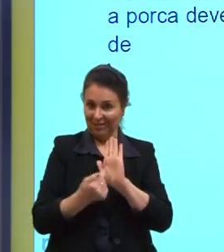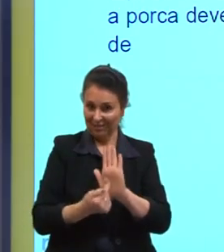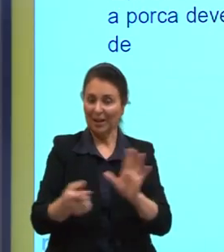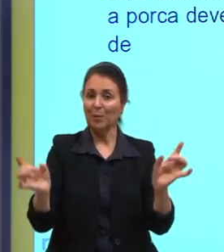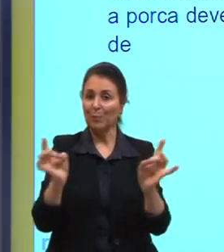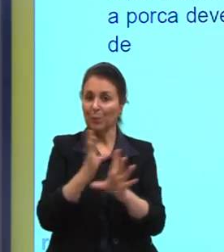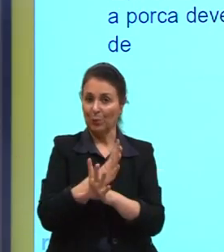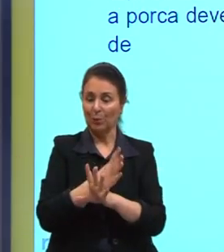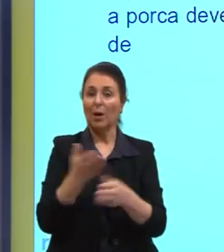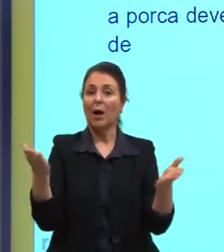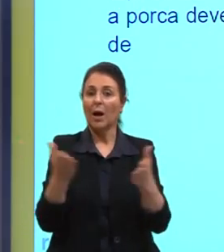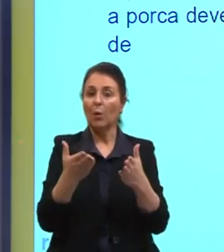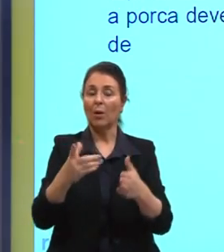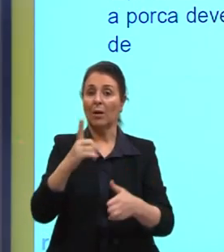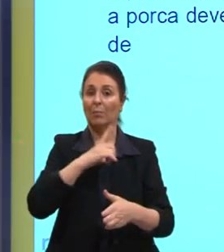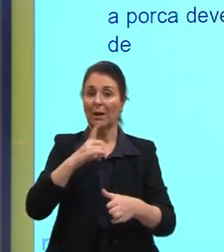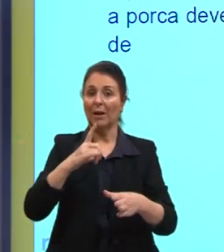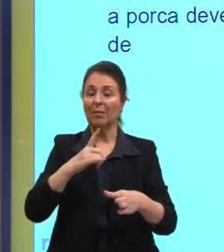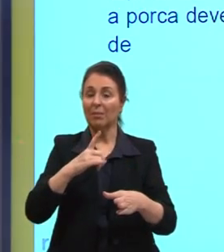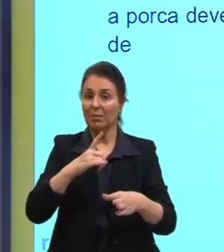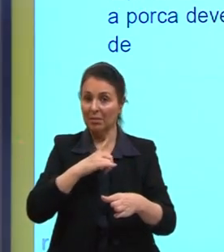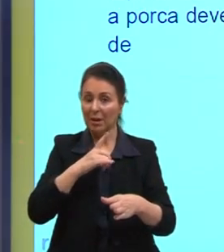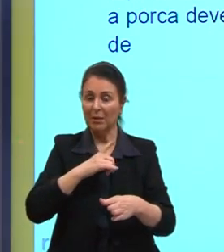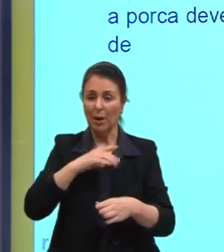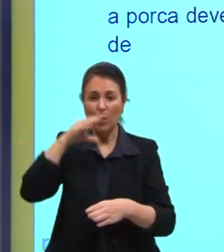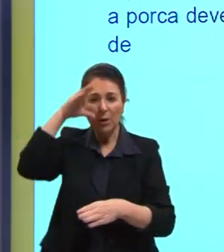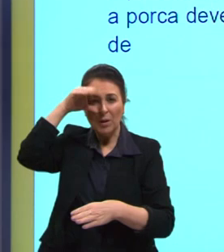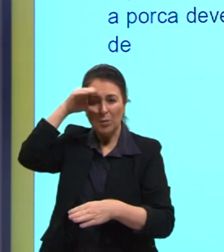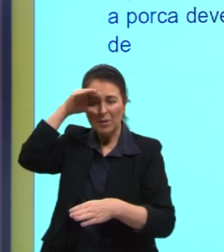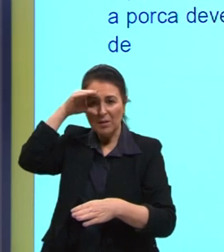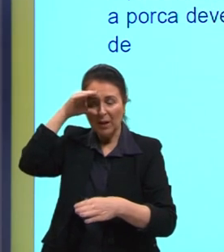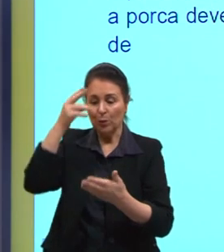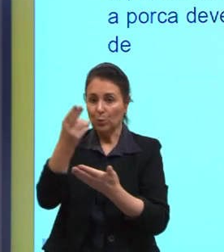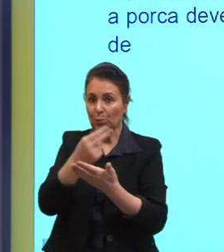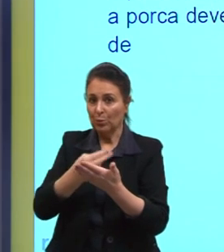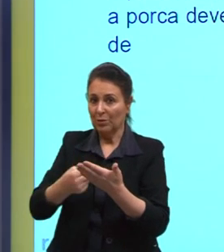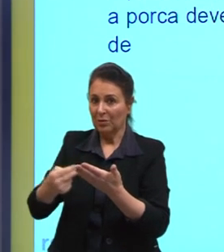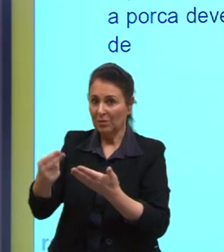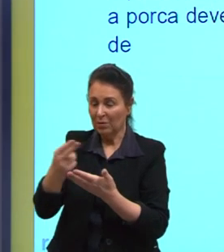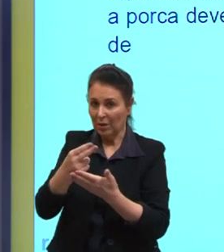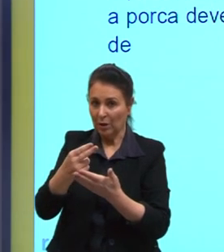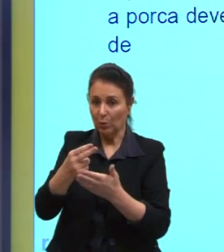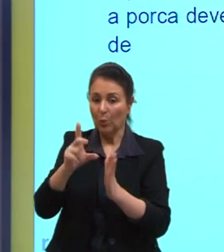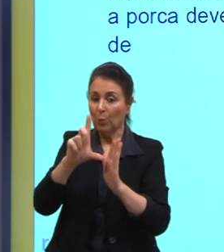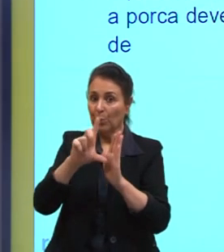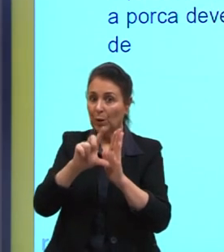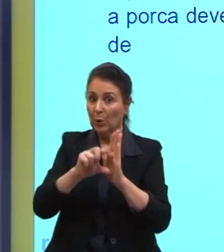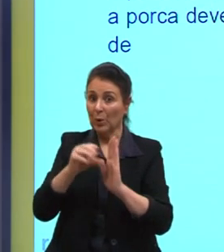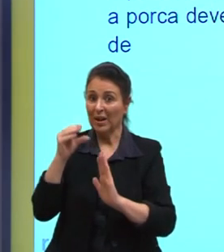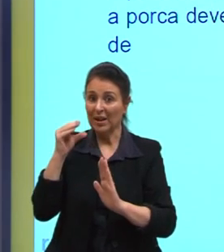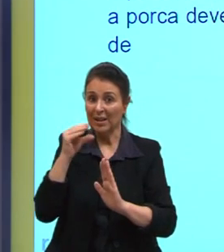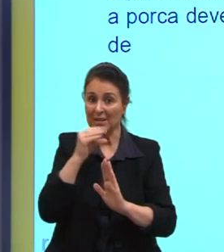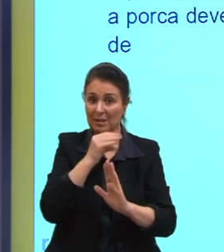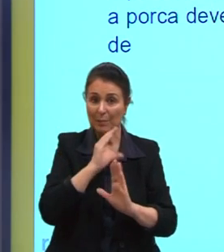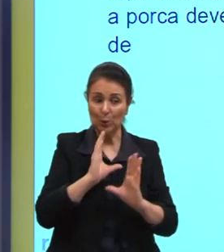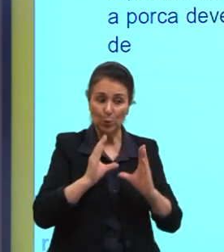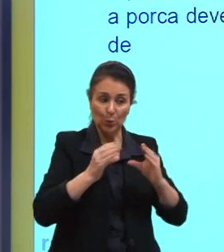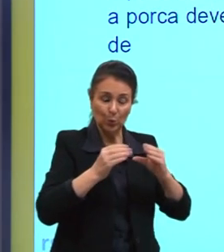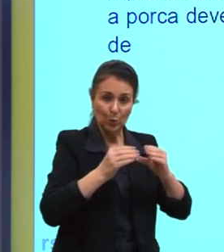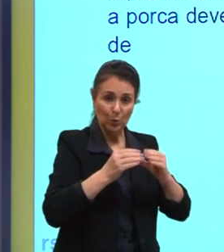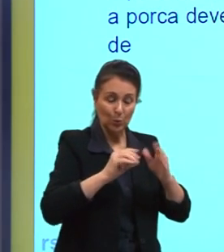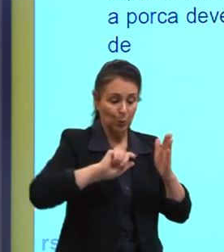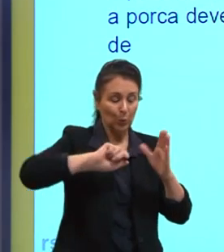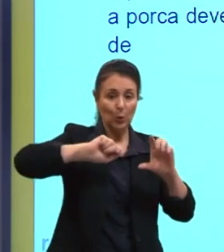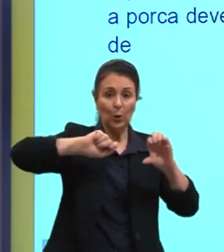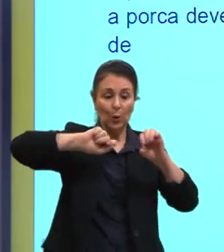Para permitir a ocorrência do fato observado na tirinha, a partir do menor aquecimento do conjunto, o parafuso